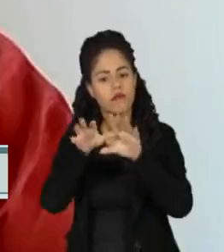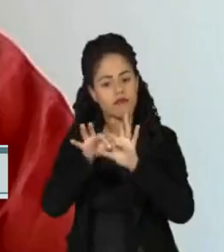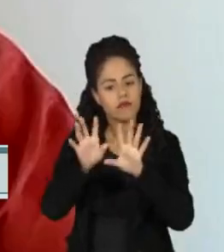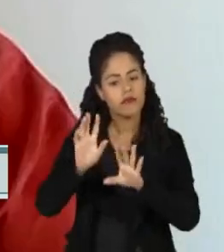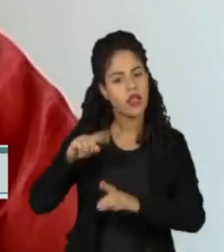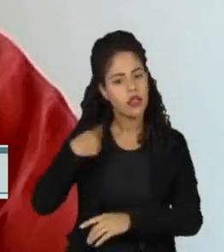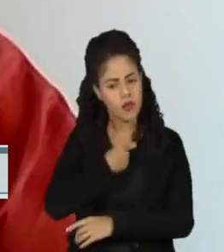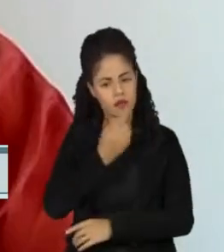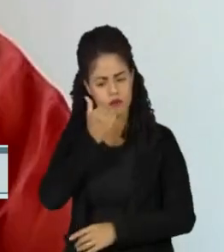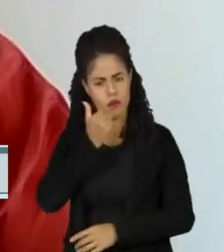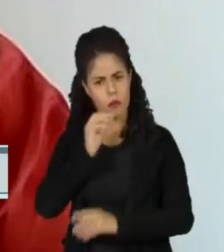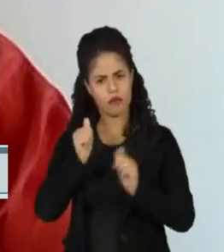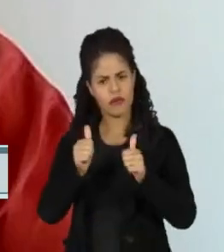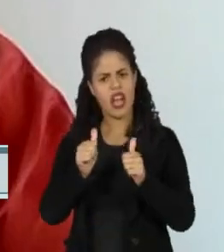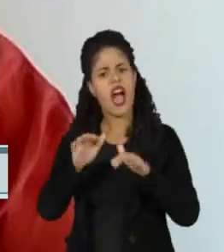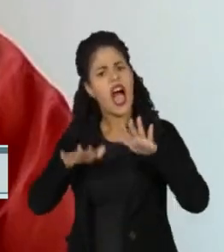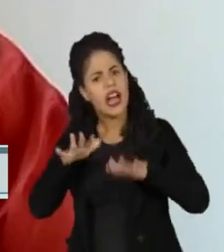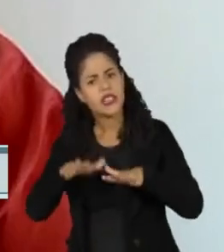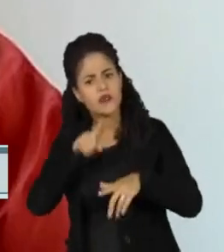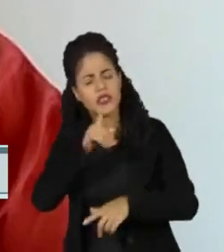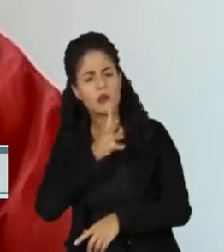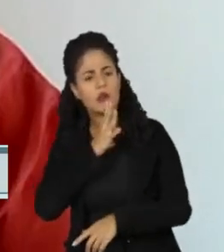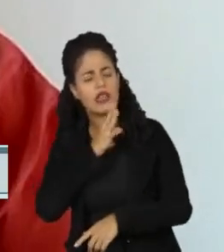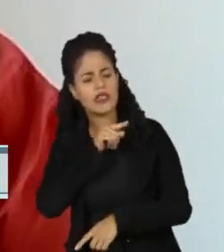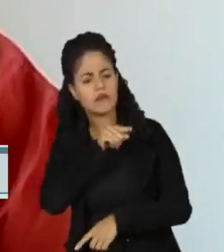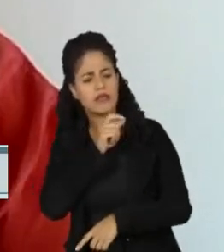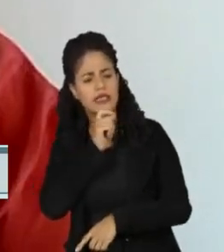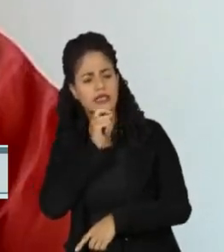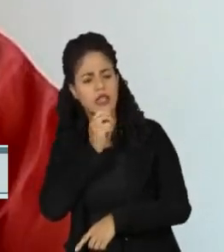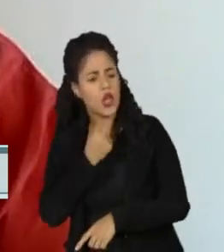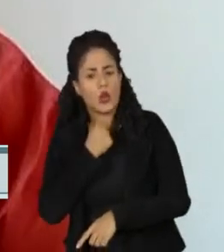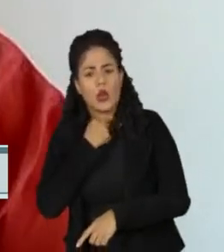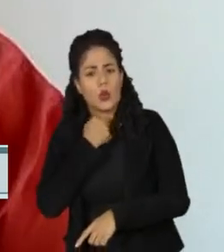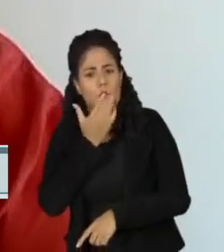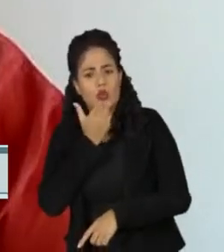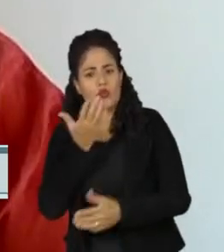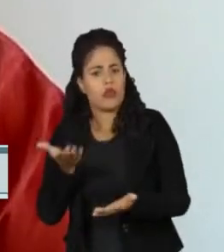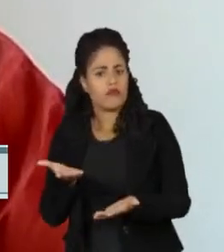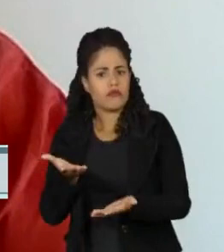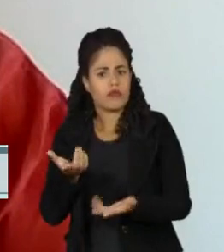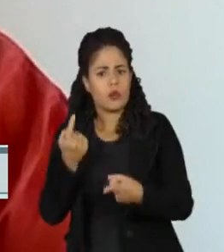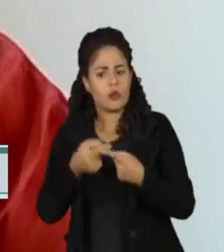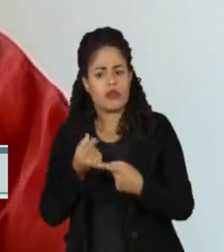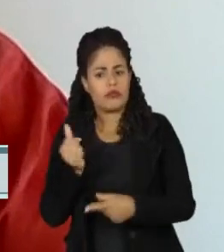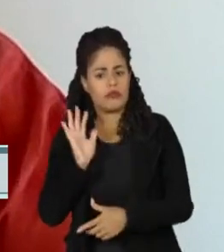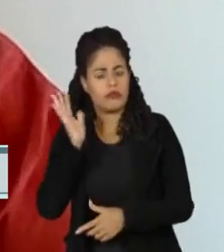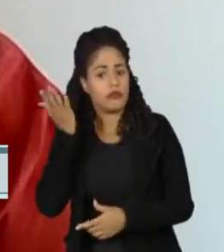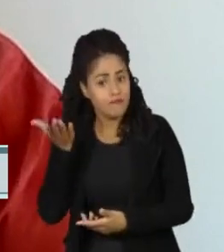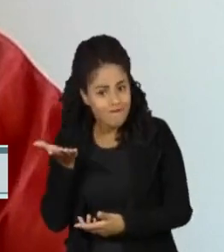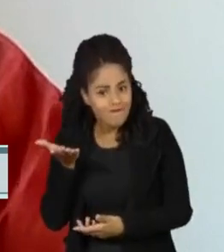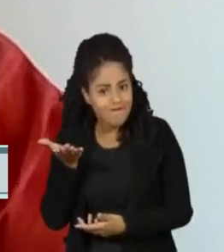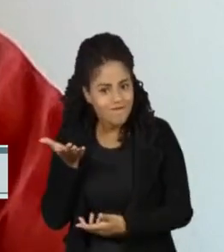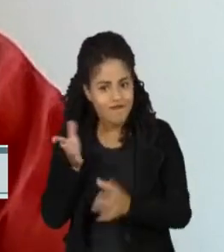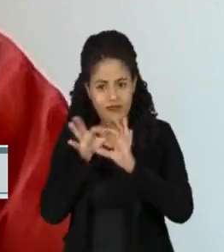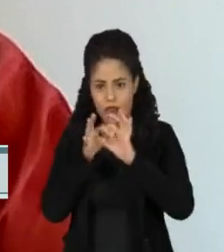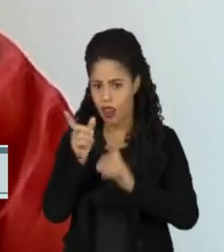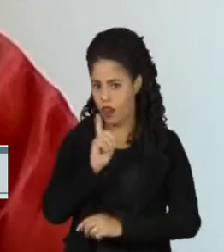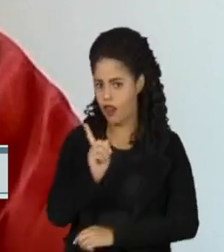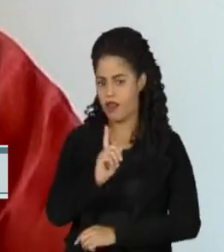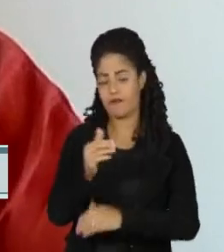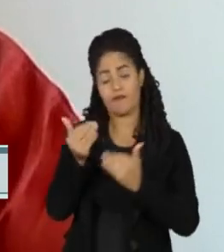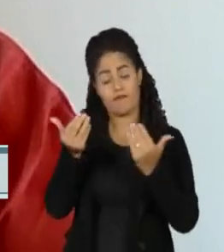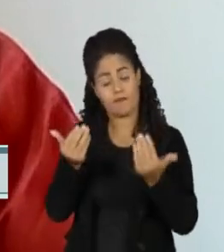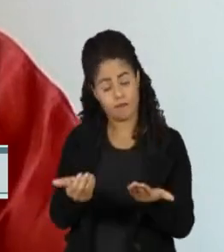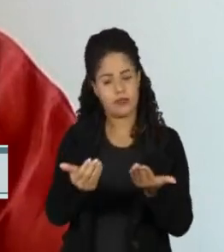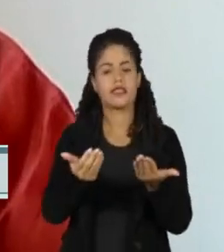nós, né? Não é só ter o conhecimento de alimentação saudável, saber o que é saudável, mas a gente não tem à disposição esses alimentos,